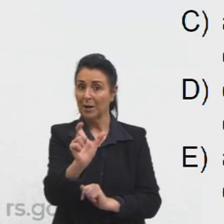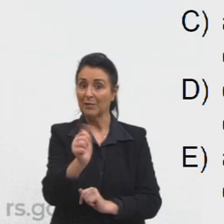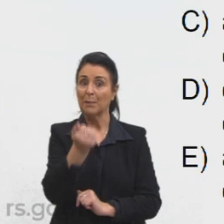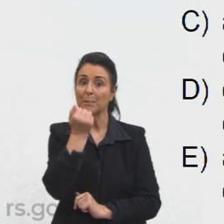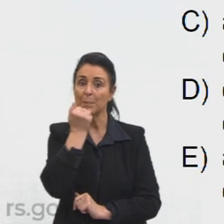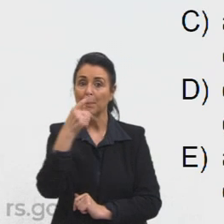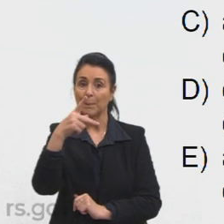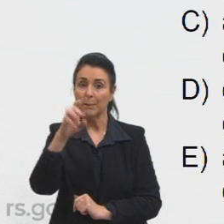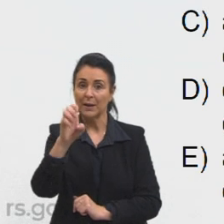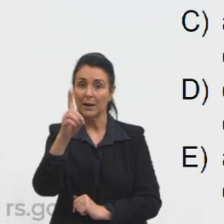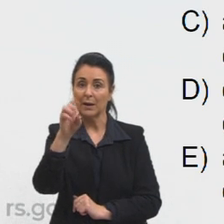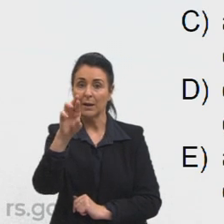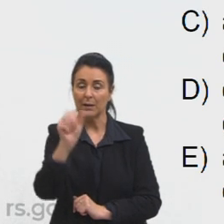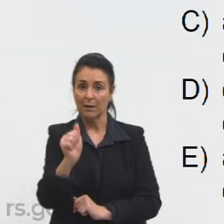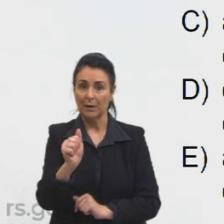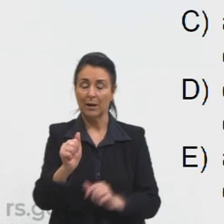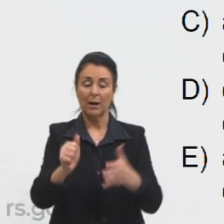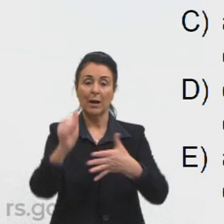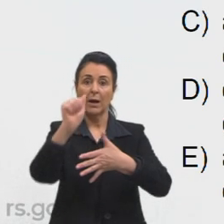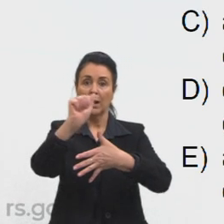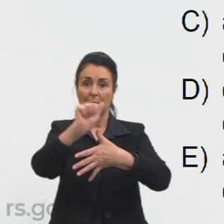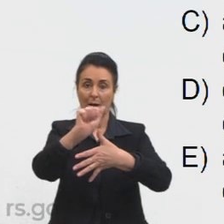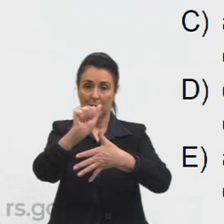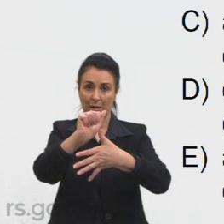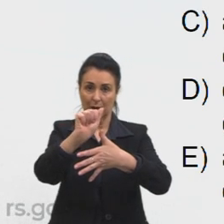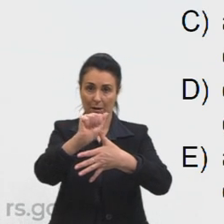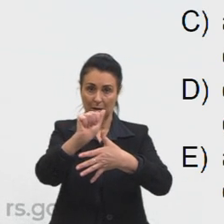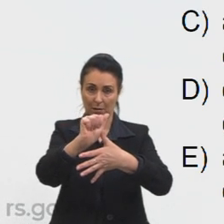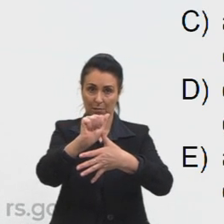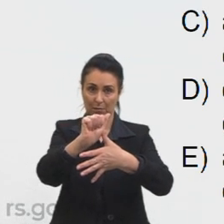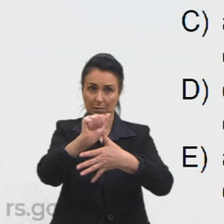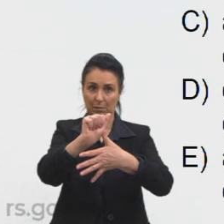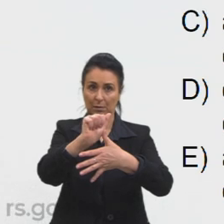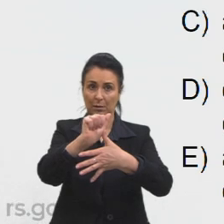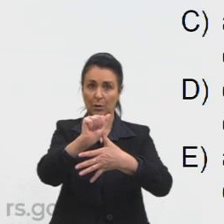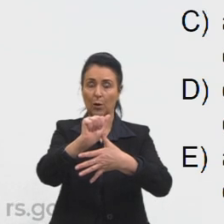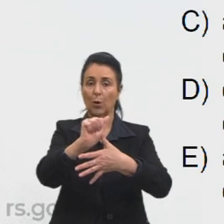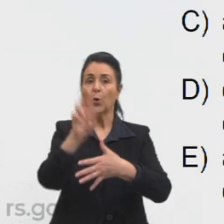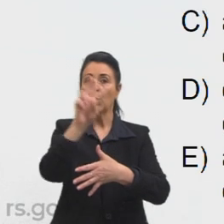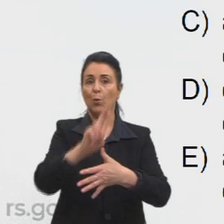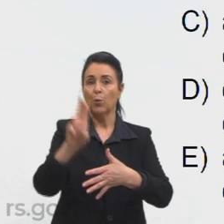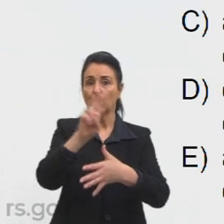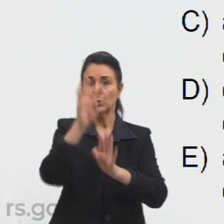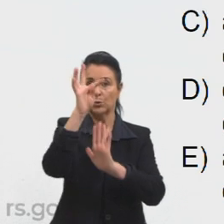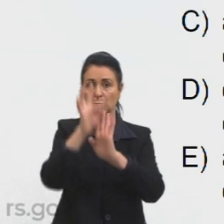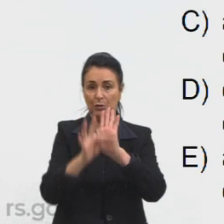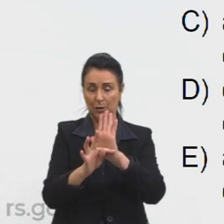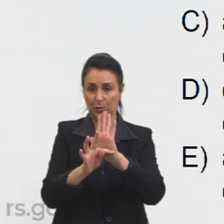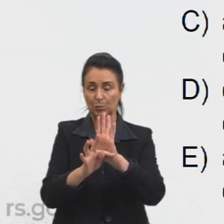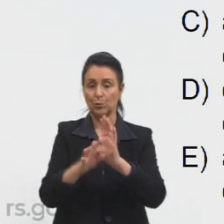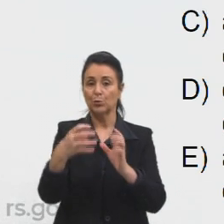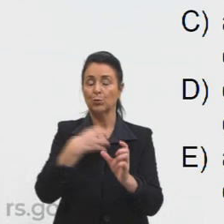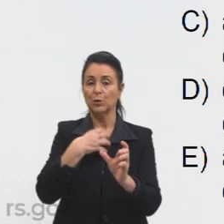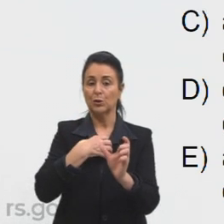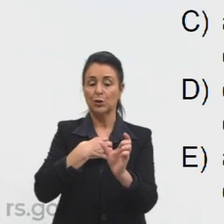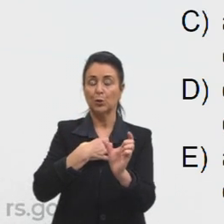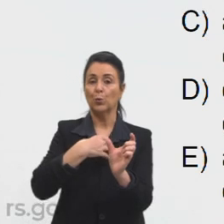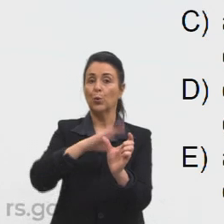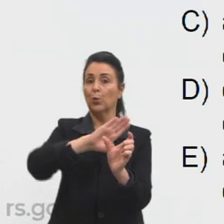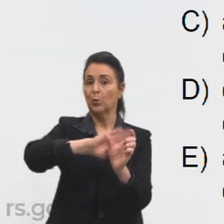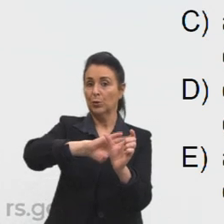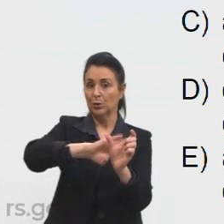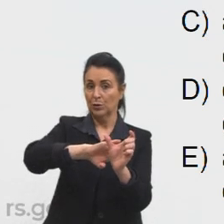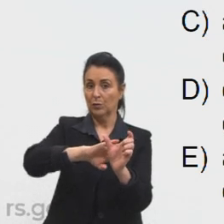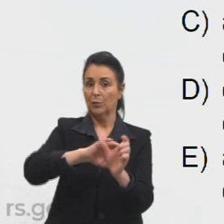observa letra A o emprego em ambos os textos o sentido conotativo da palavra pedra letra